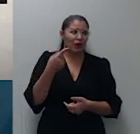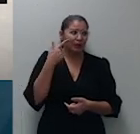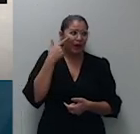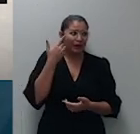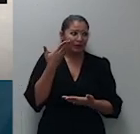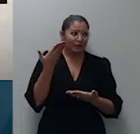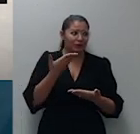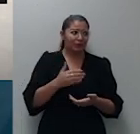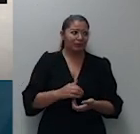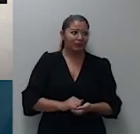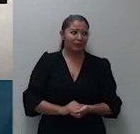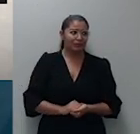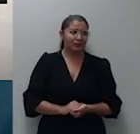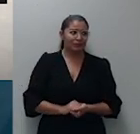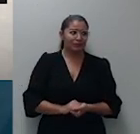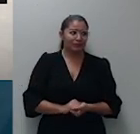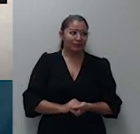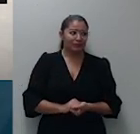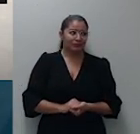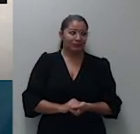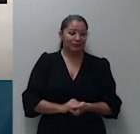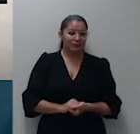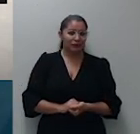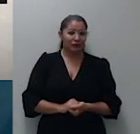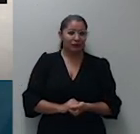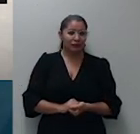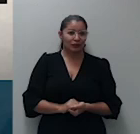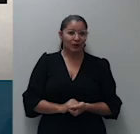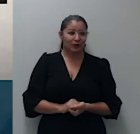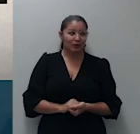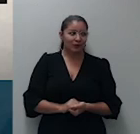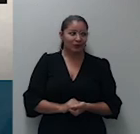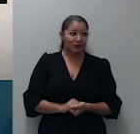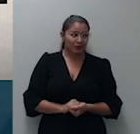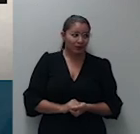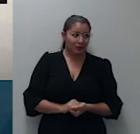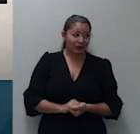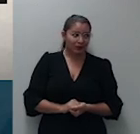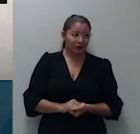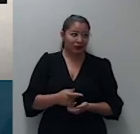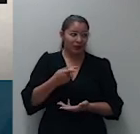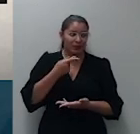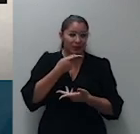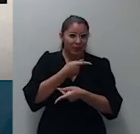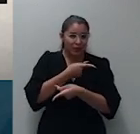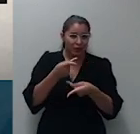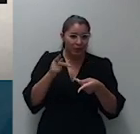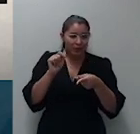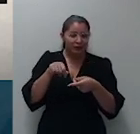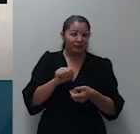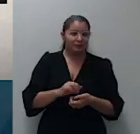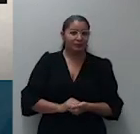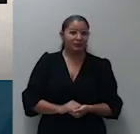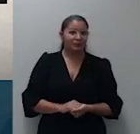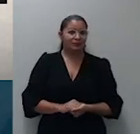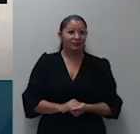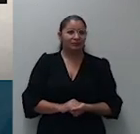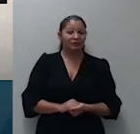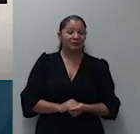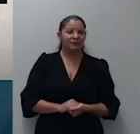interpretação restritiva das cláusulas dispostas na apólice de seguro em grupo incidência aqui da súmula